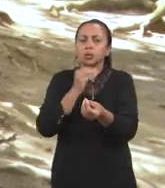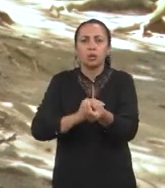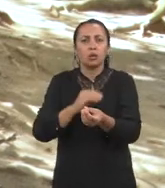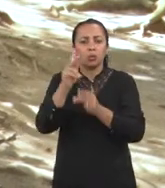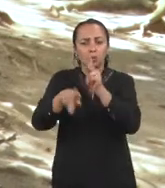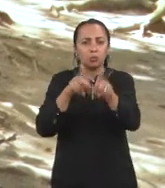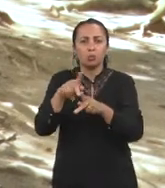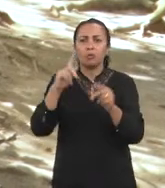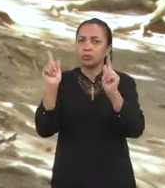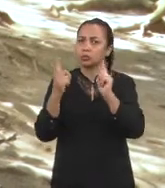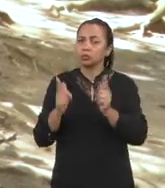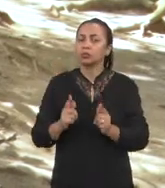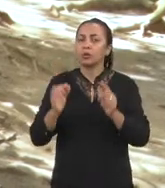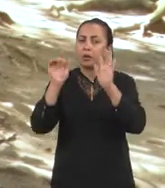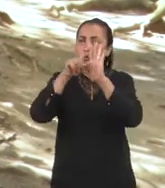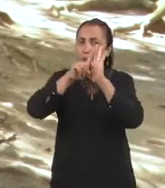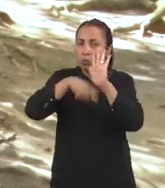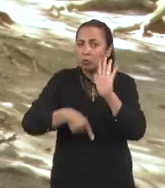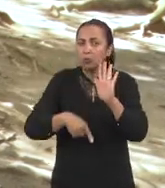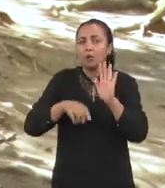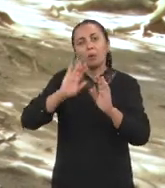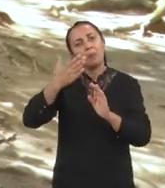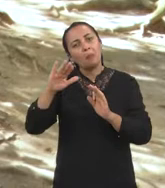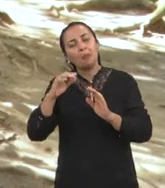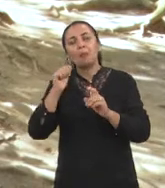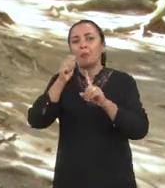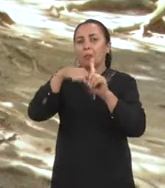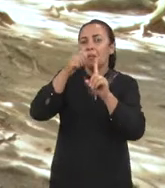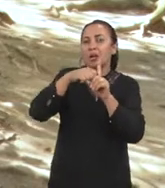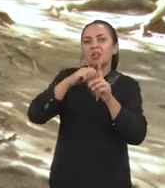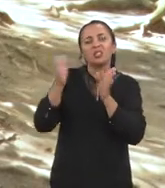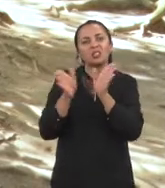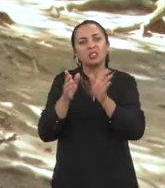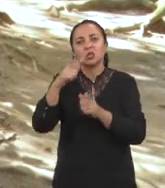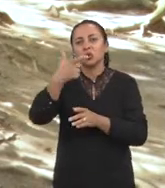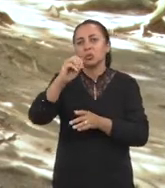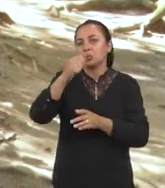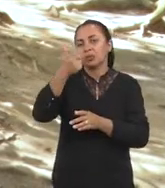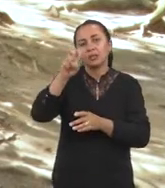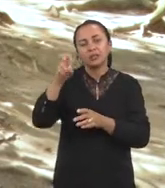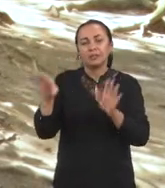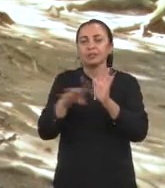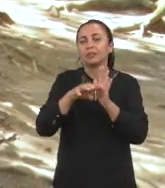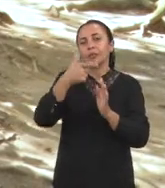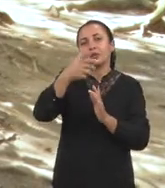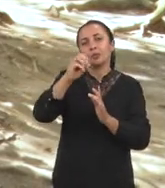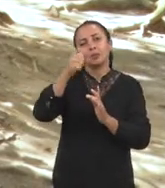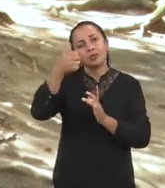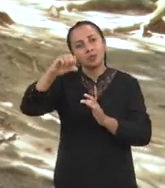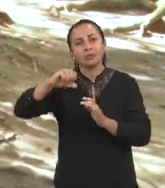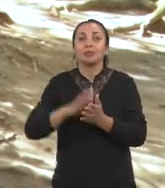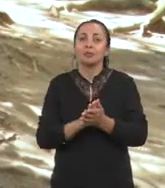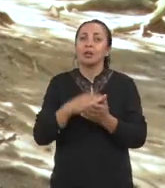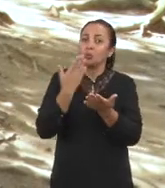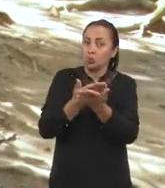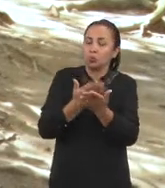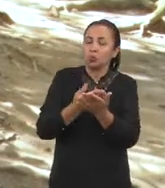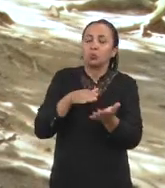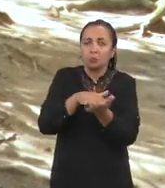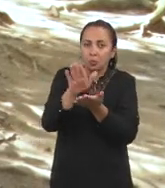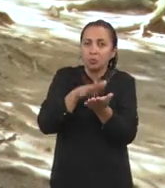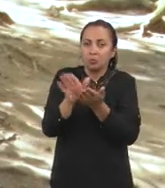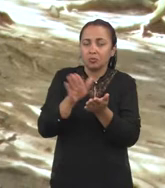população geral, se comparada com a média mensal de casos entre 2015 e 2019. É o que revela um estudo